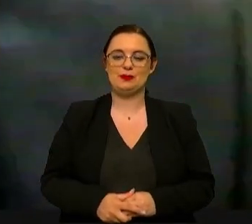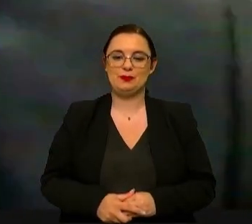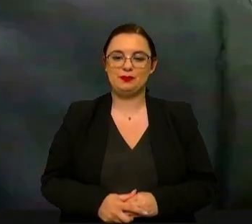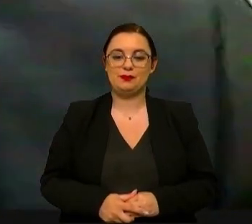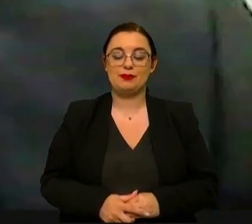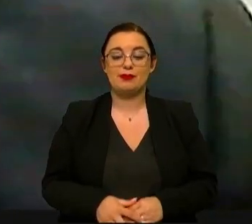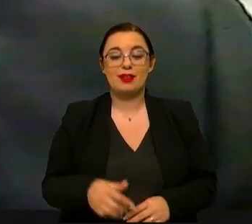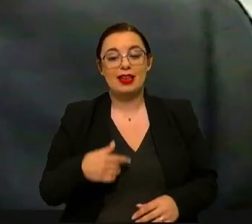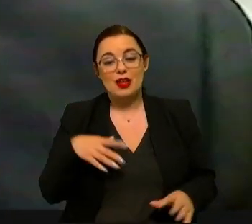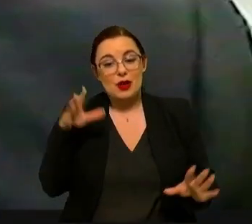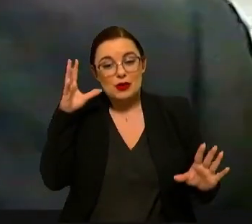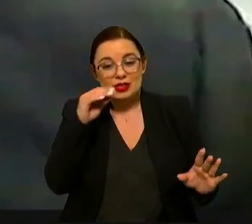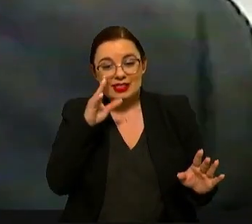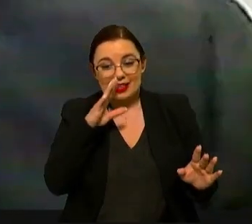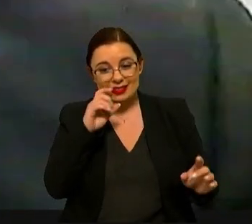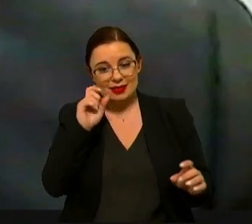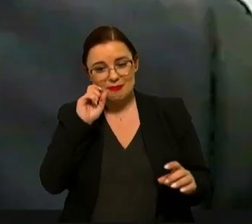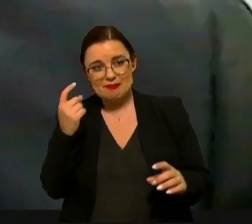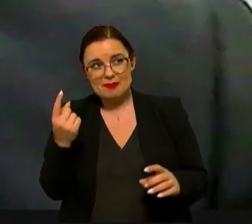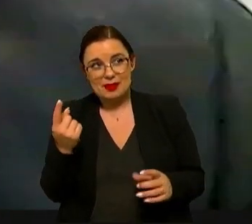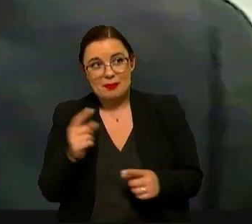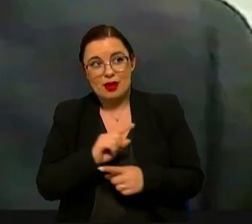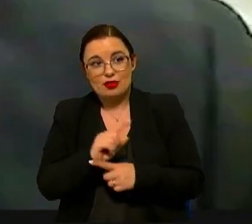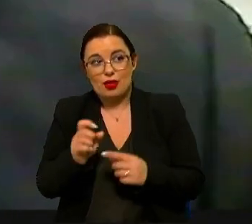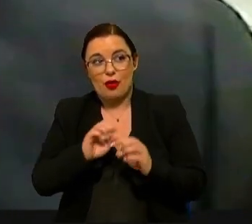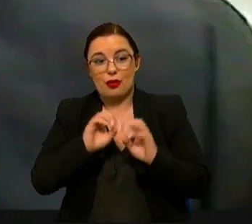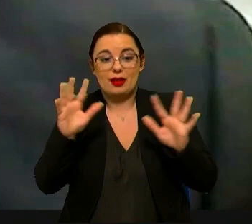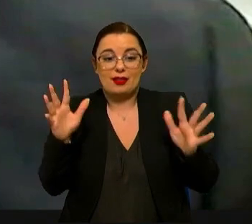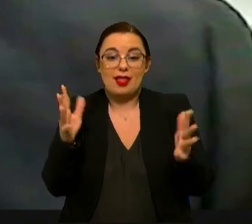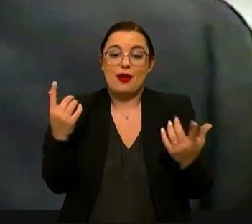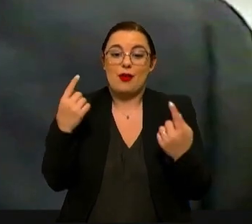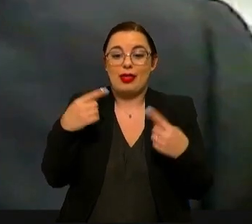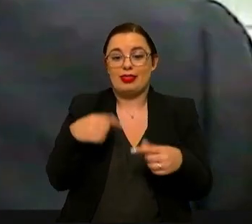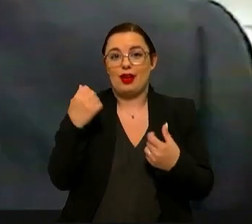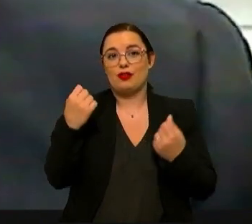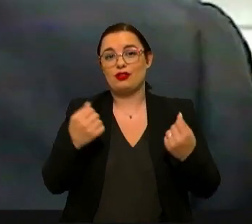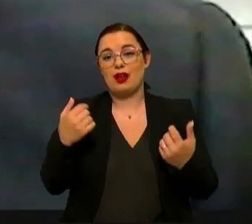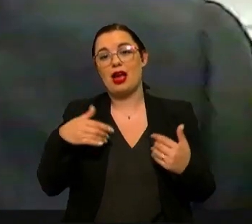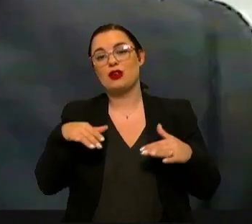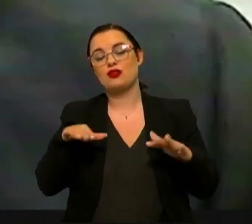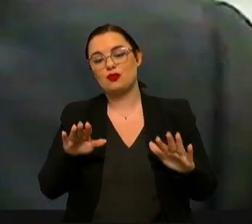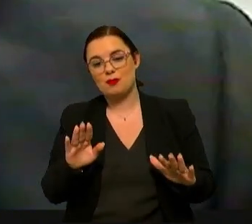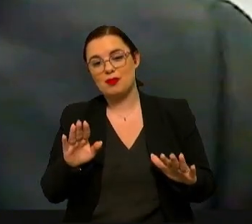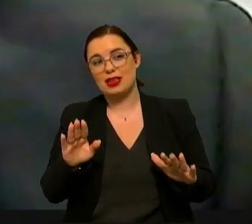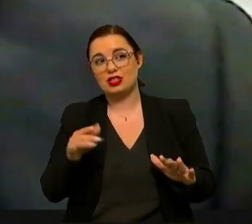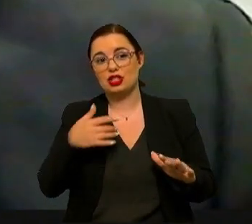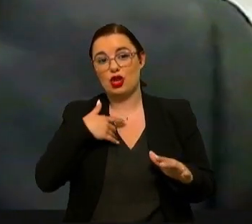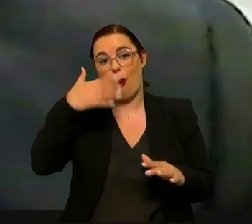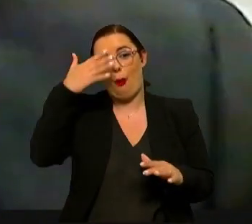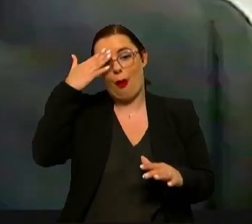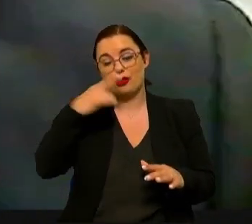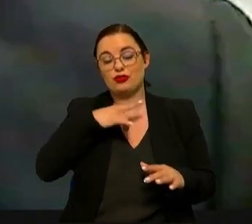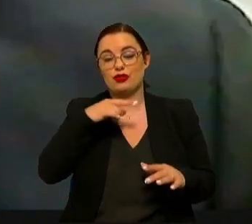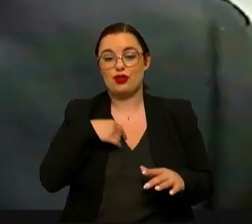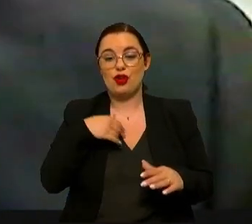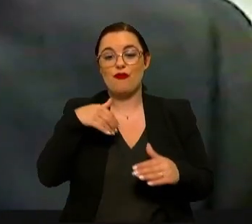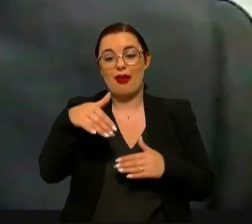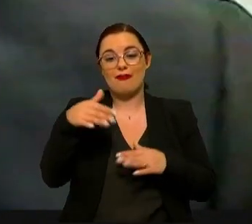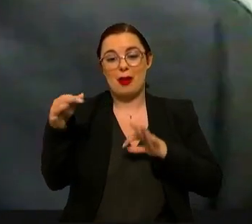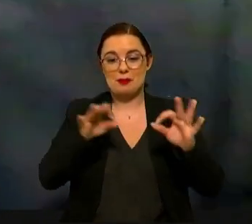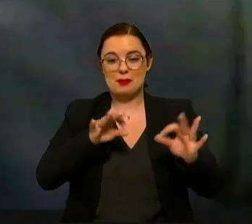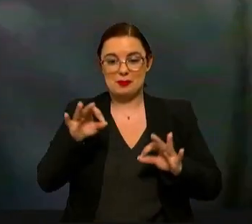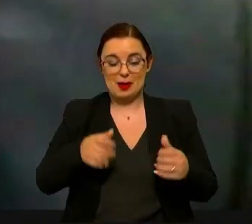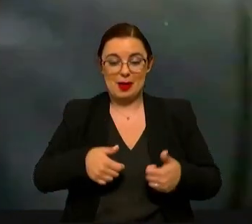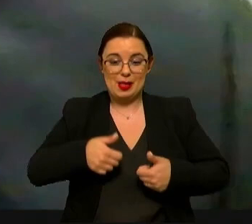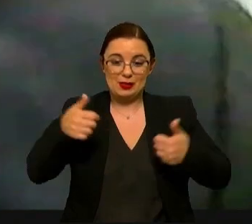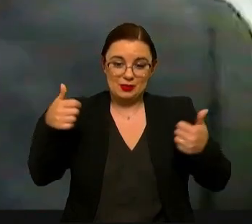eu não sei se seremos os primeiros obviamente a ter os veículos mas obviamente estaremos talvez melhor preparados